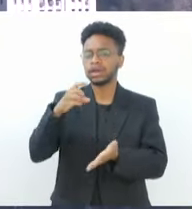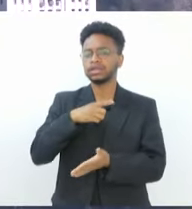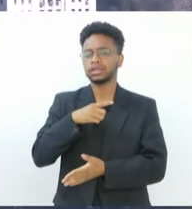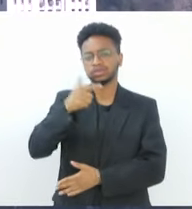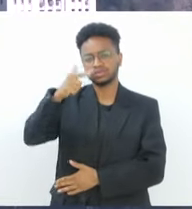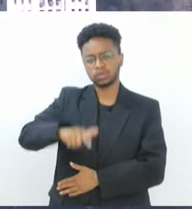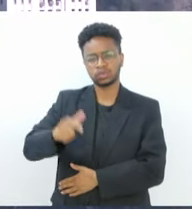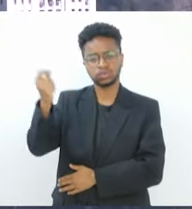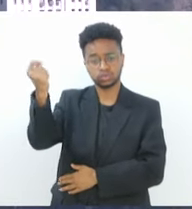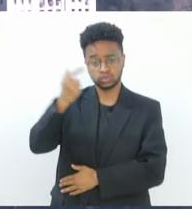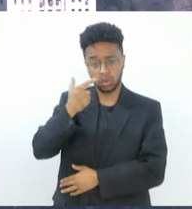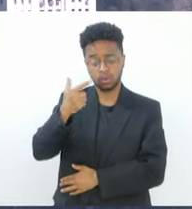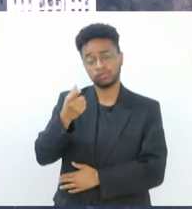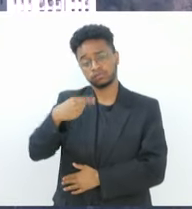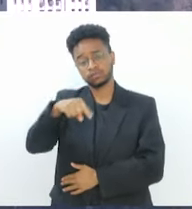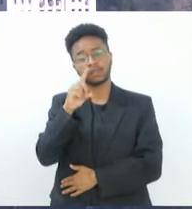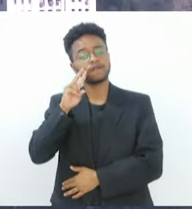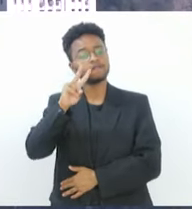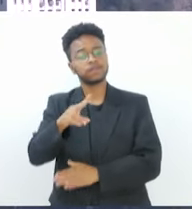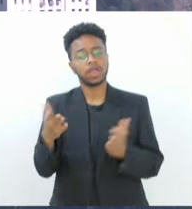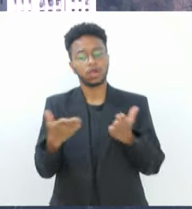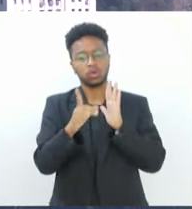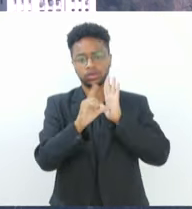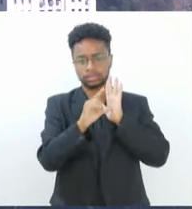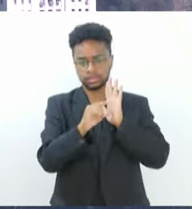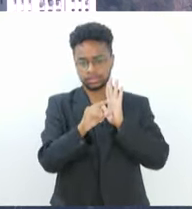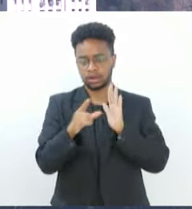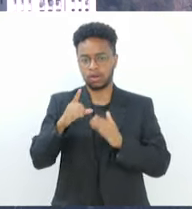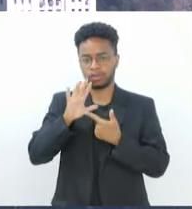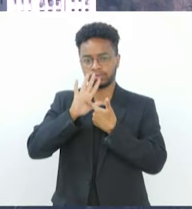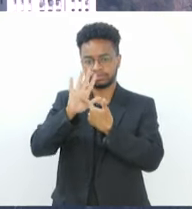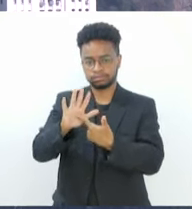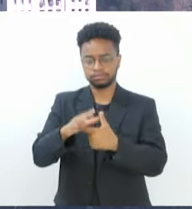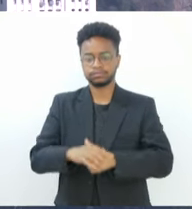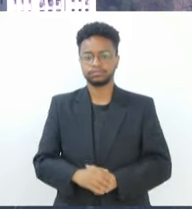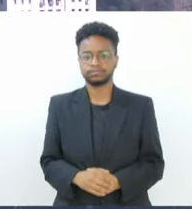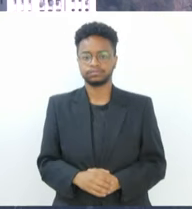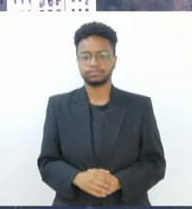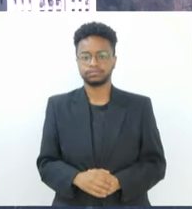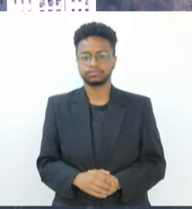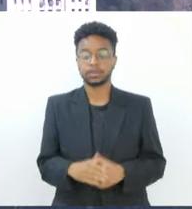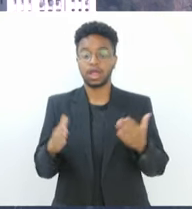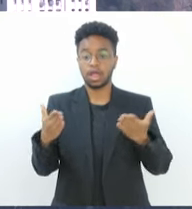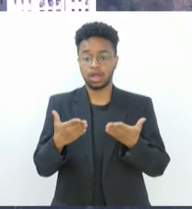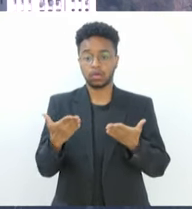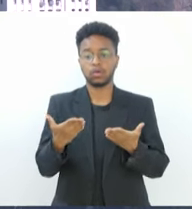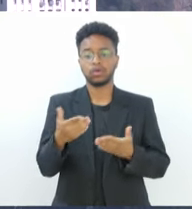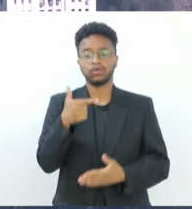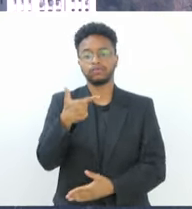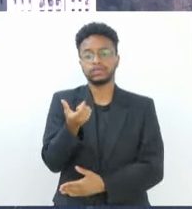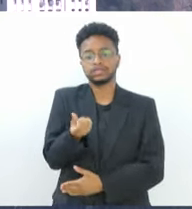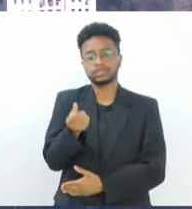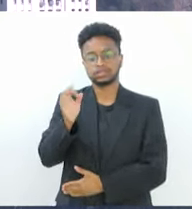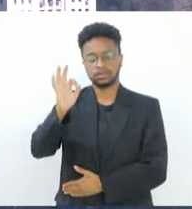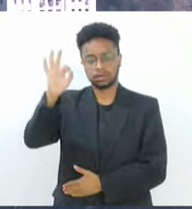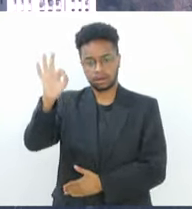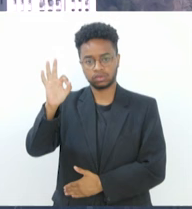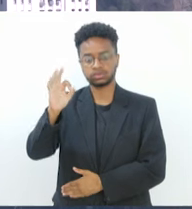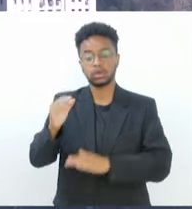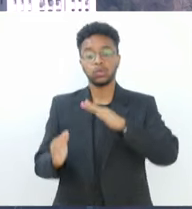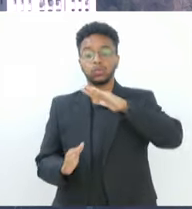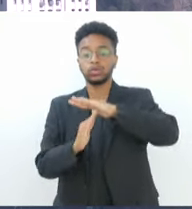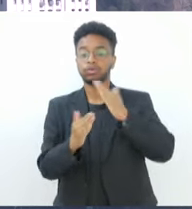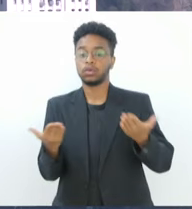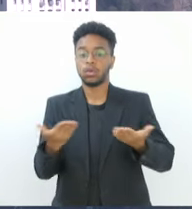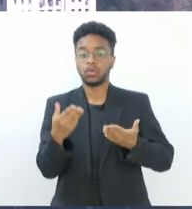um dia de sol. Você vê imagens aí ao vivo da Central do Brasil. Nesse momento, faz 26 graus. A máxima